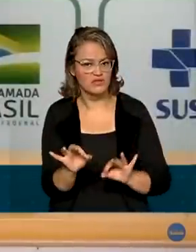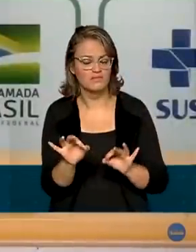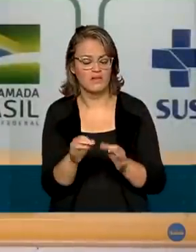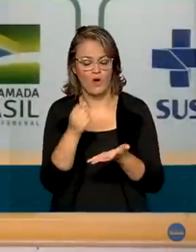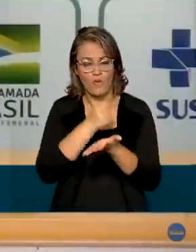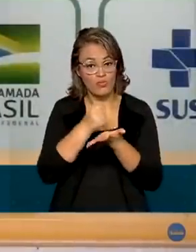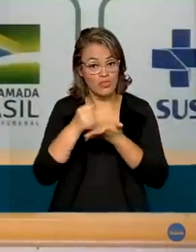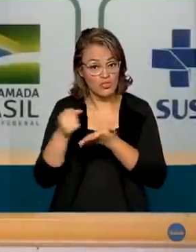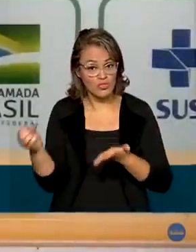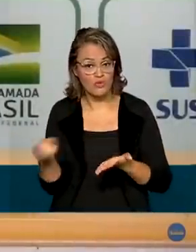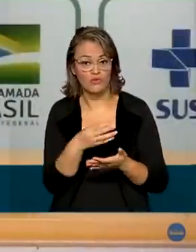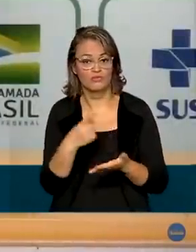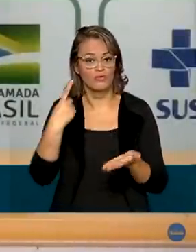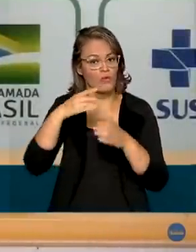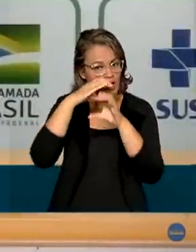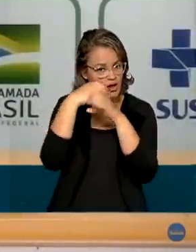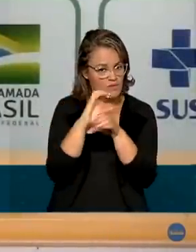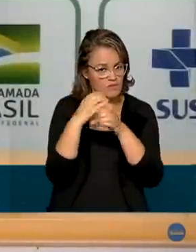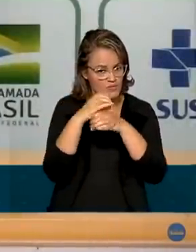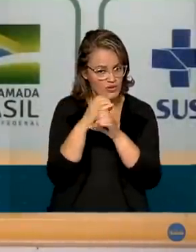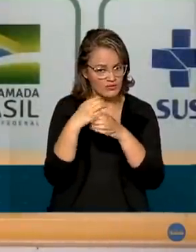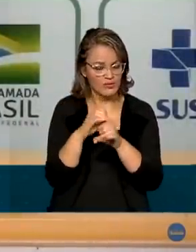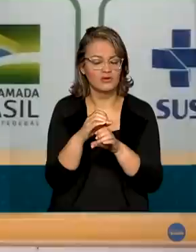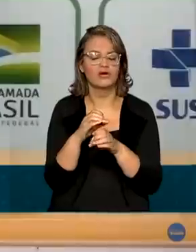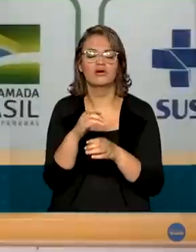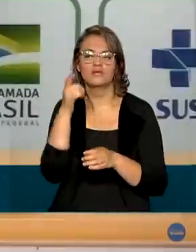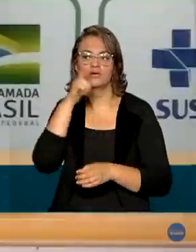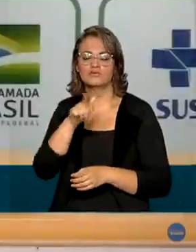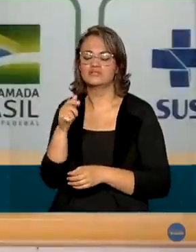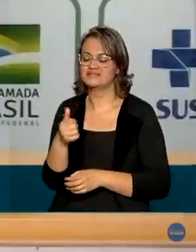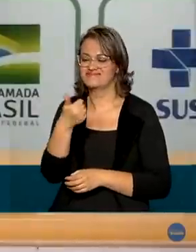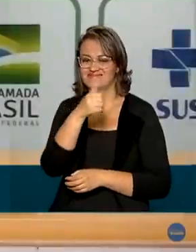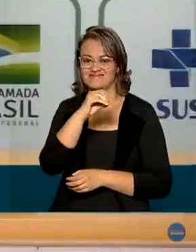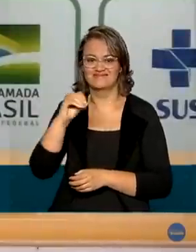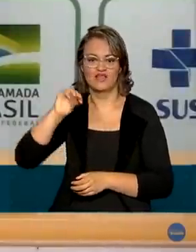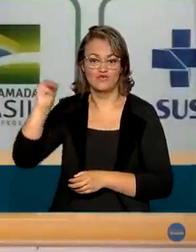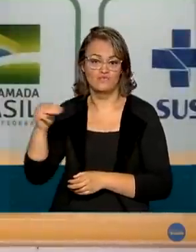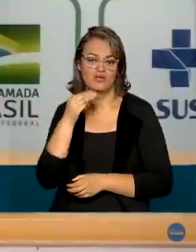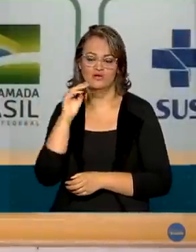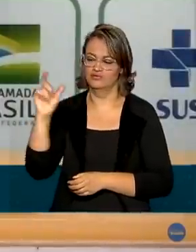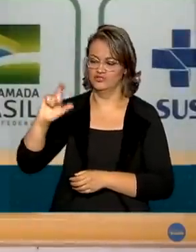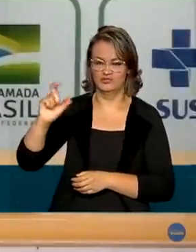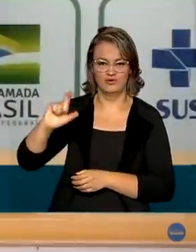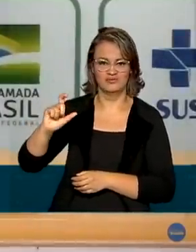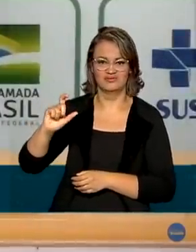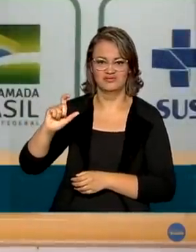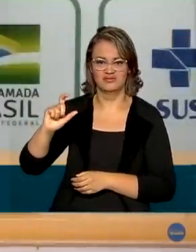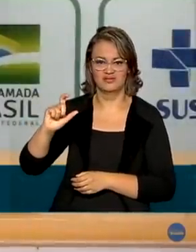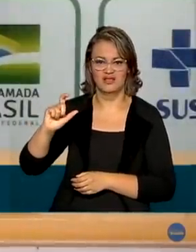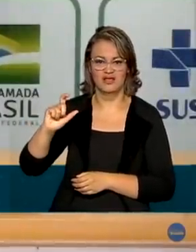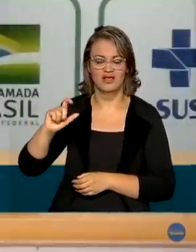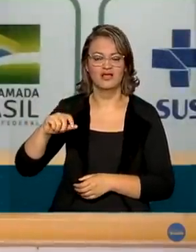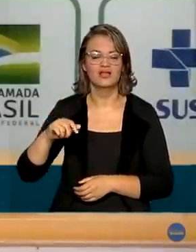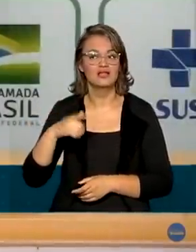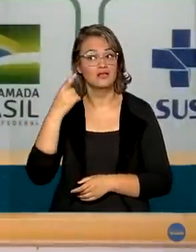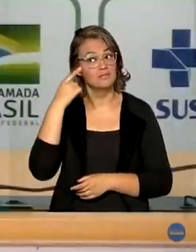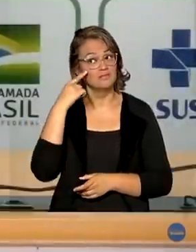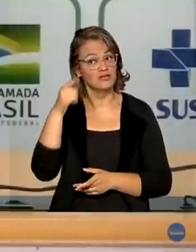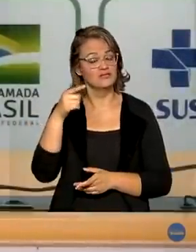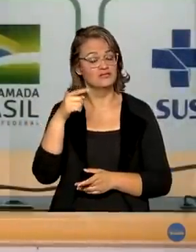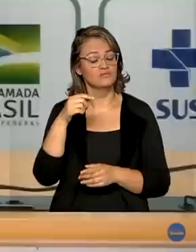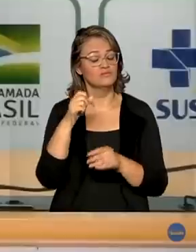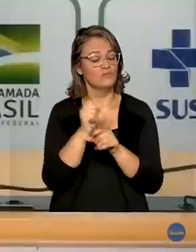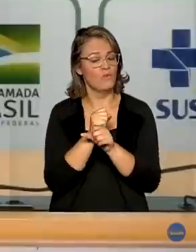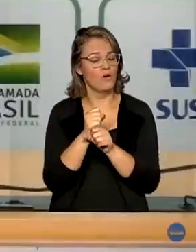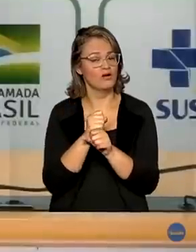um novo contrato com a Pfizer de mais 100 milhões de doses da vacina Pfizer. Isso com vistas ao ano de